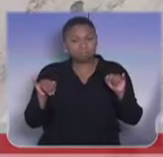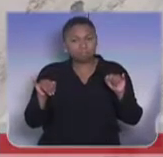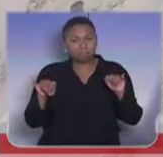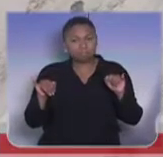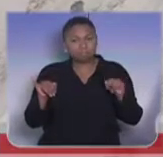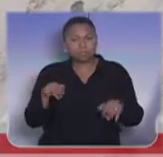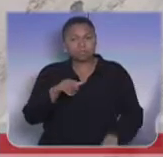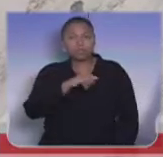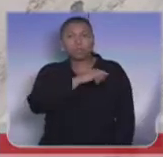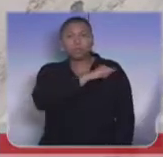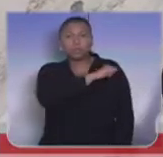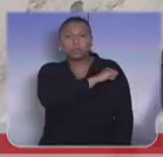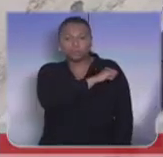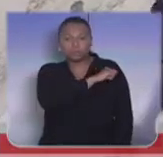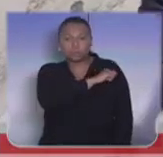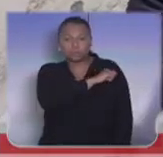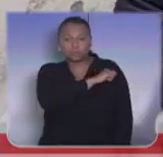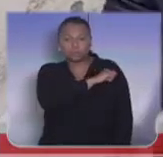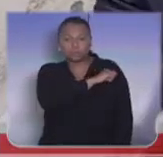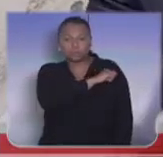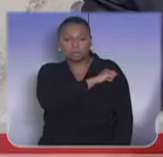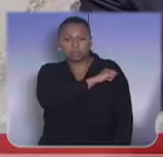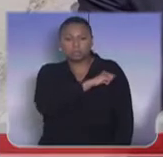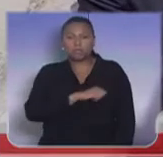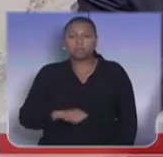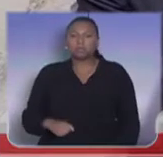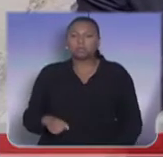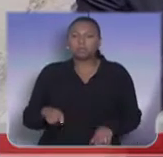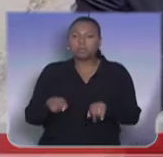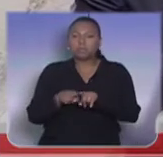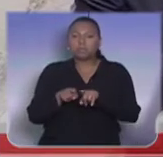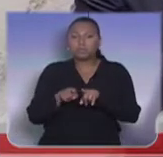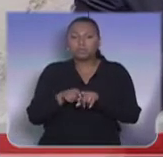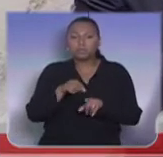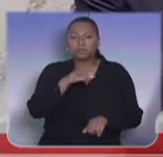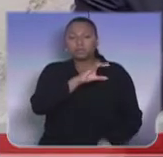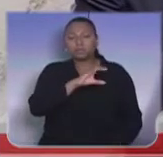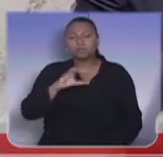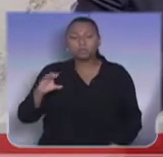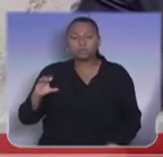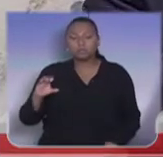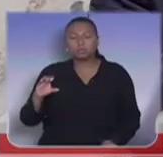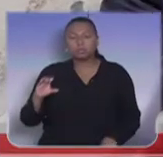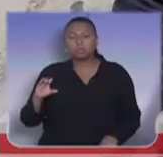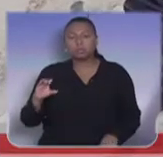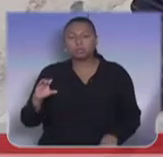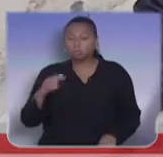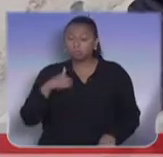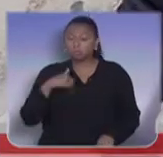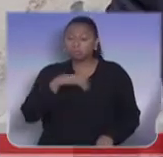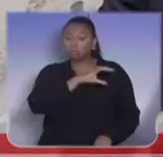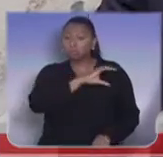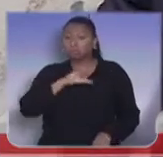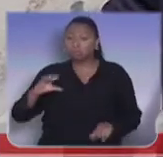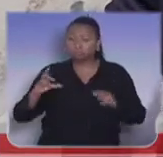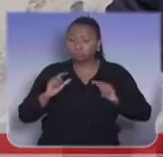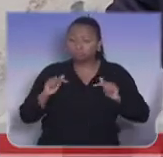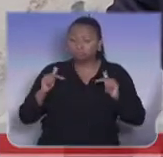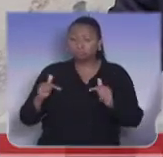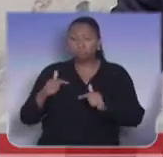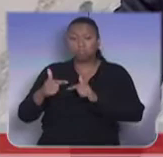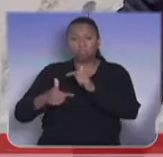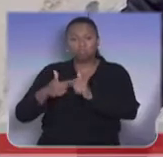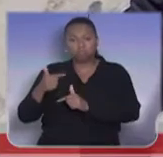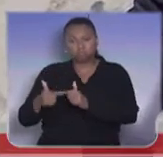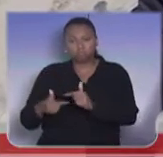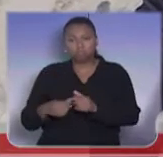alunos especiais do Estado de São Paulo, coordenador da frente que sou, e o trabalho